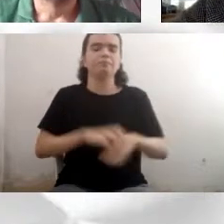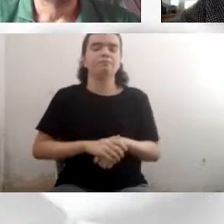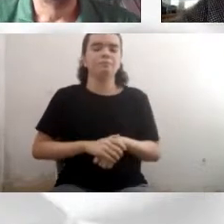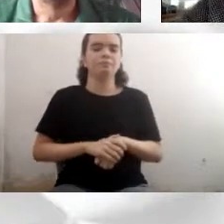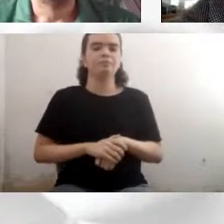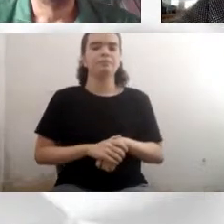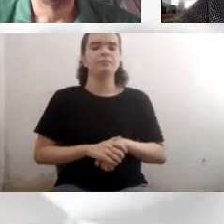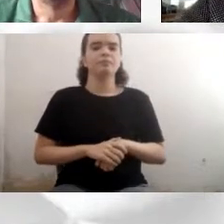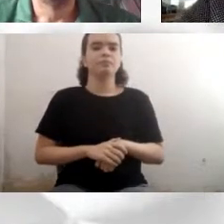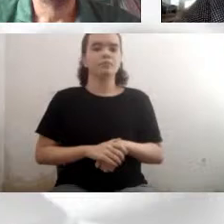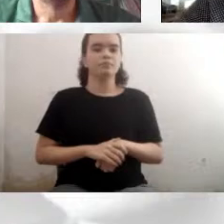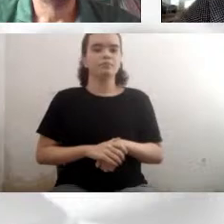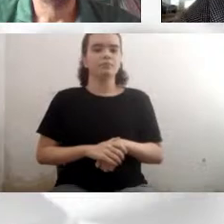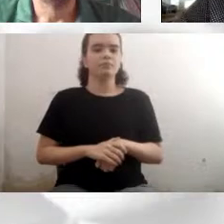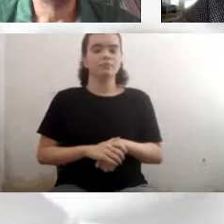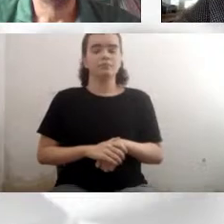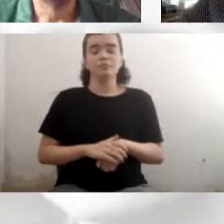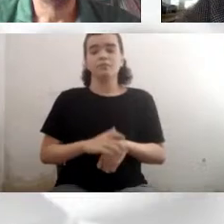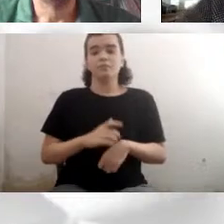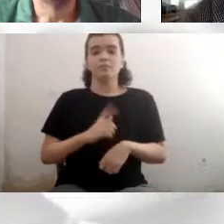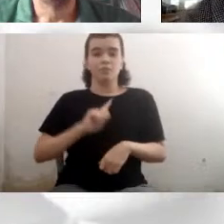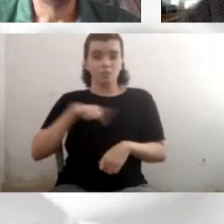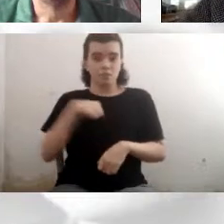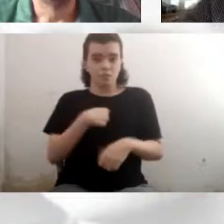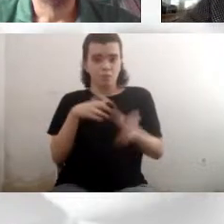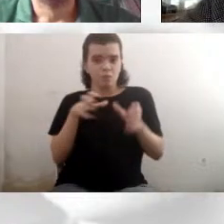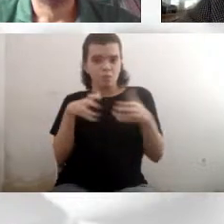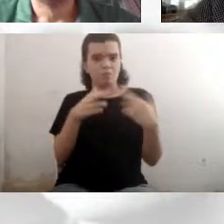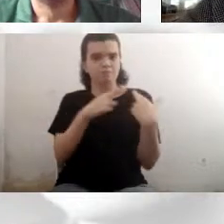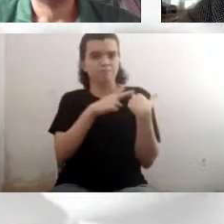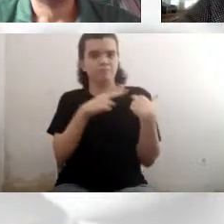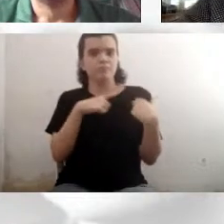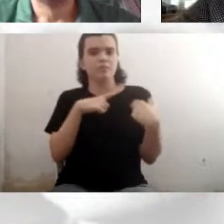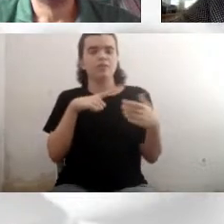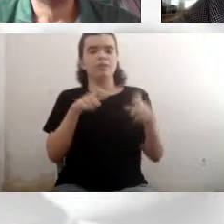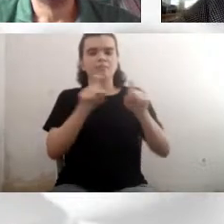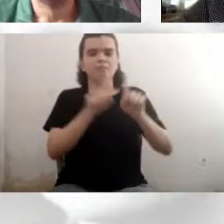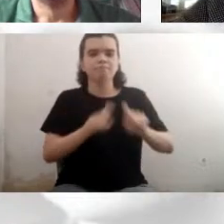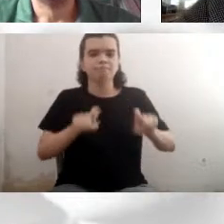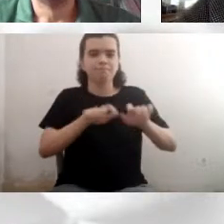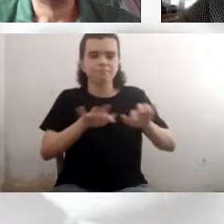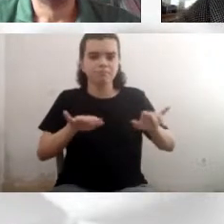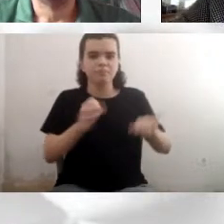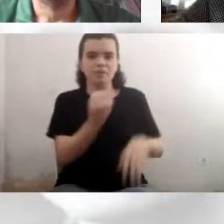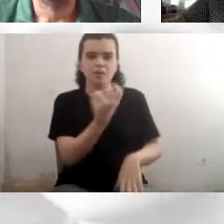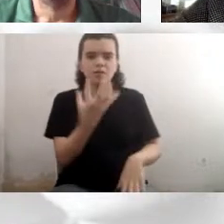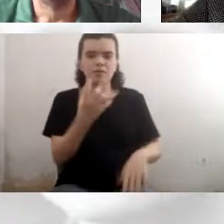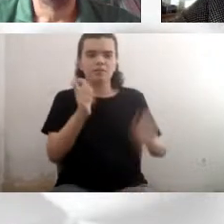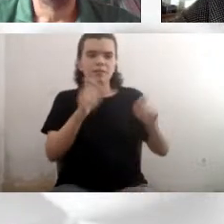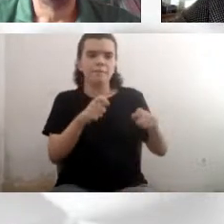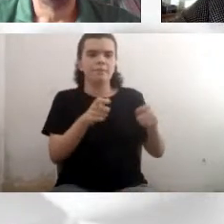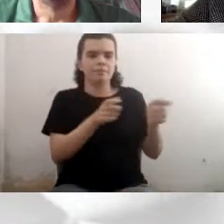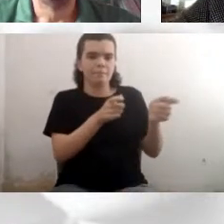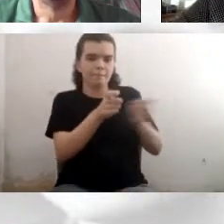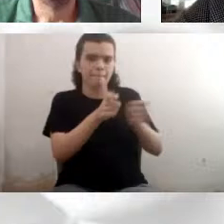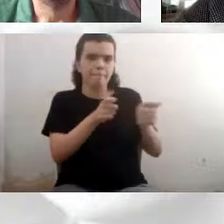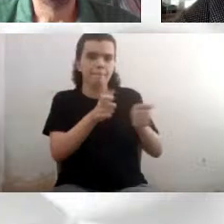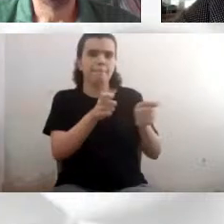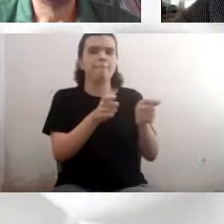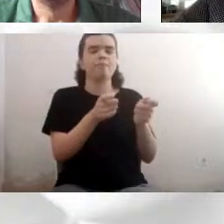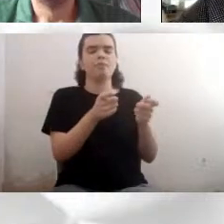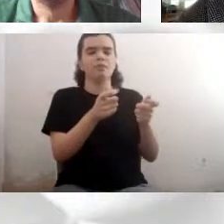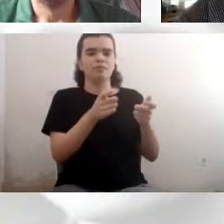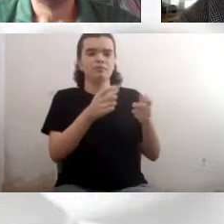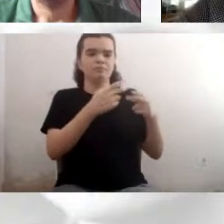A gente usa vários computadores. Tem um computador controlando o telescópio, outro computador olhando o